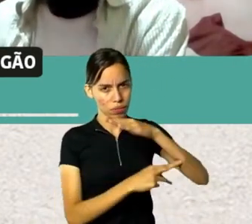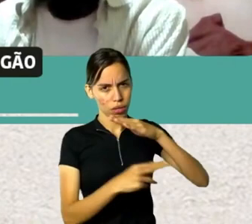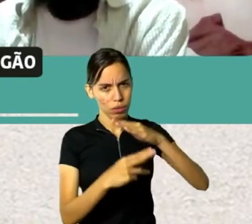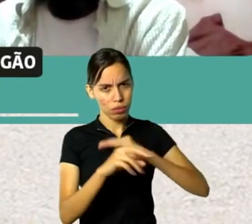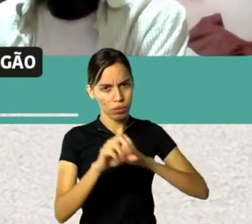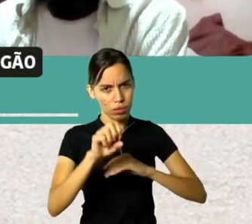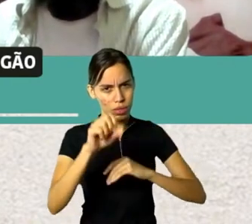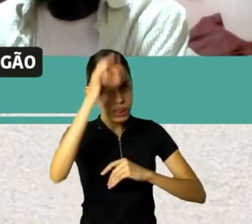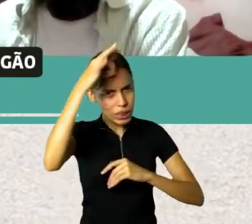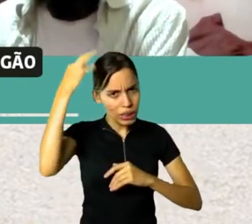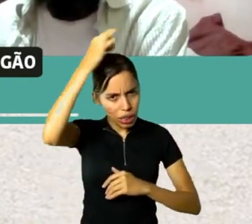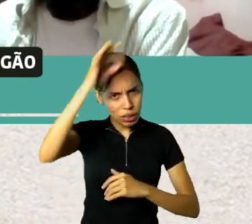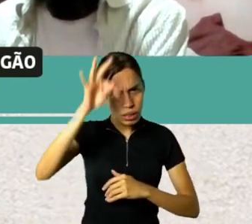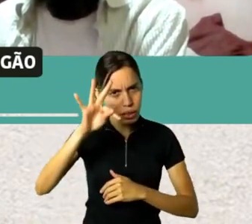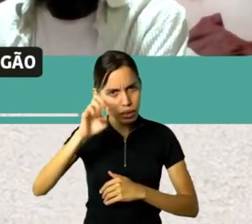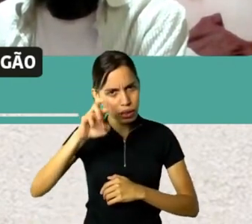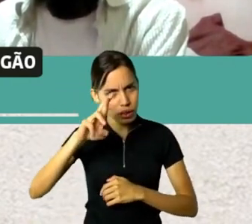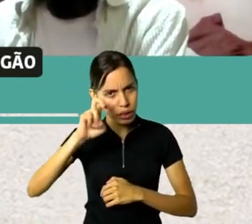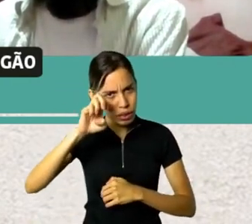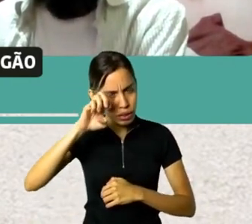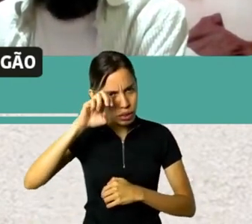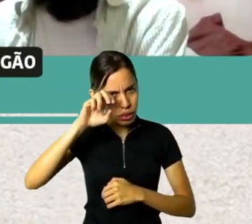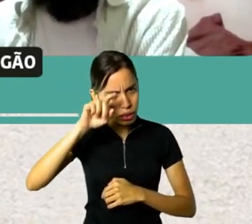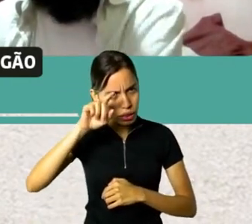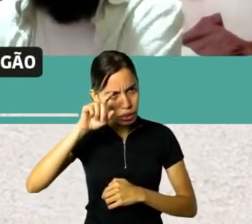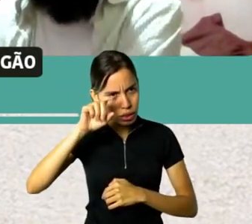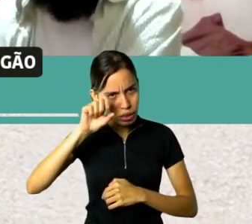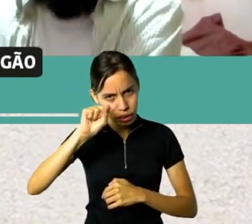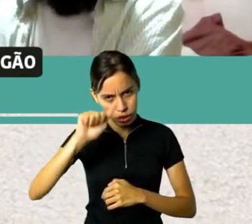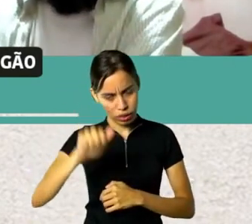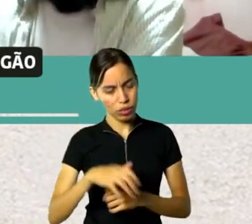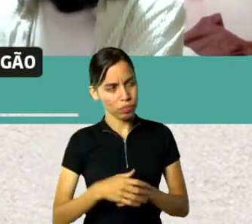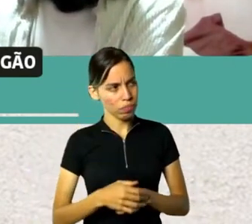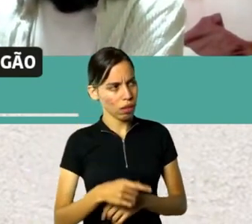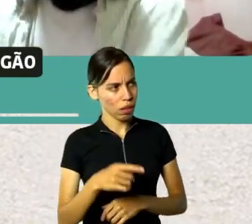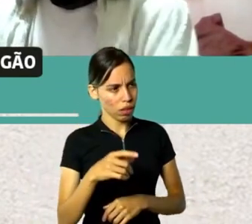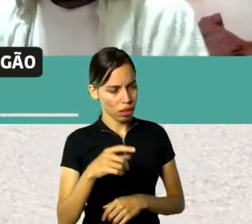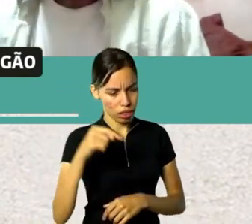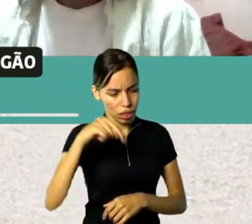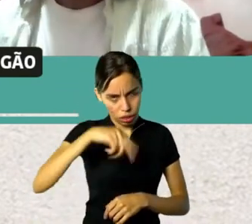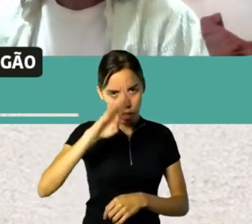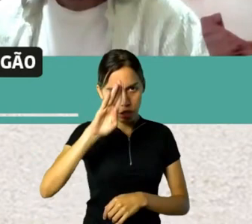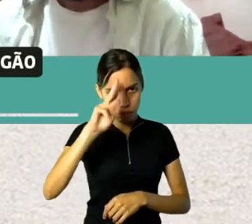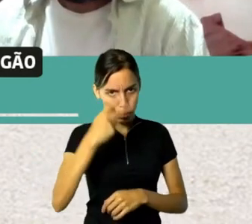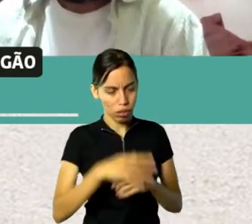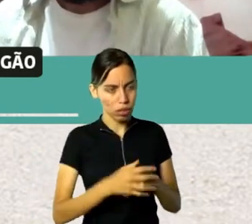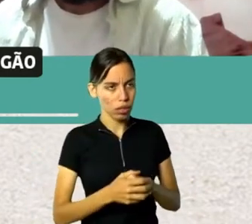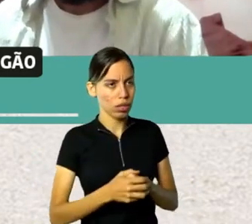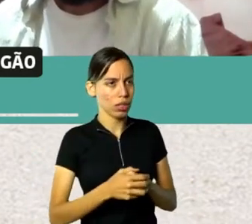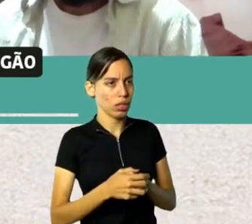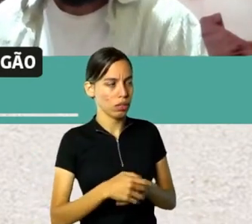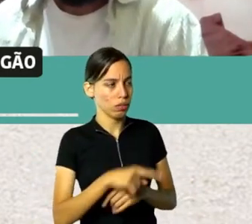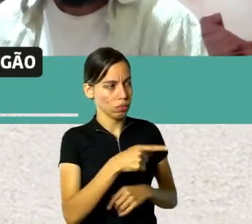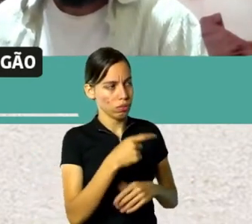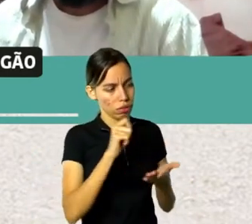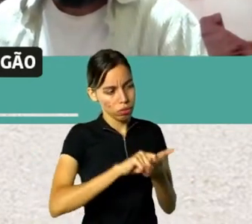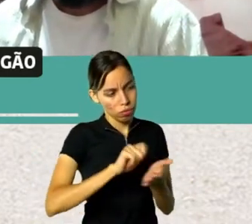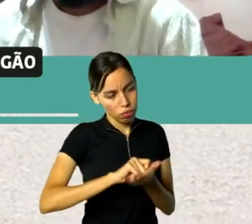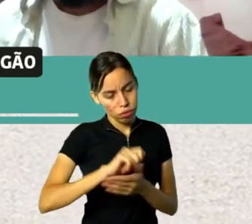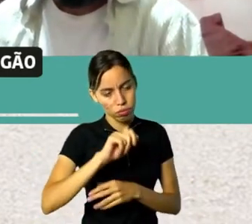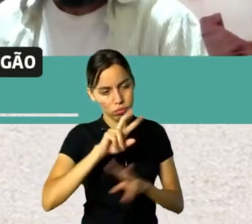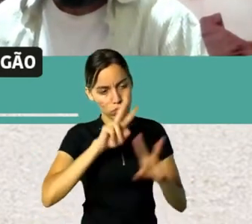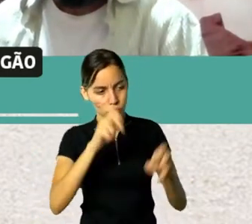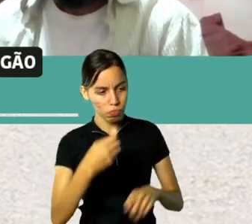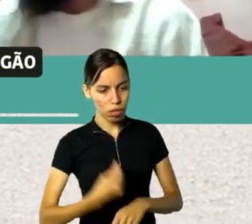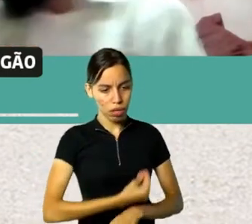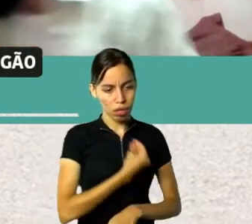que é, como que foi esse projeto, assim? Você escreveu especificamente sobre a vida urbana, cultural,